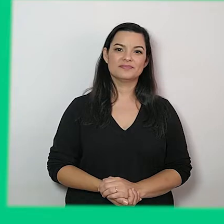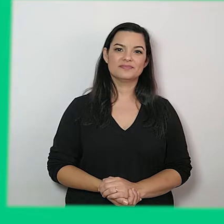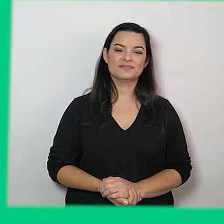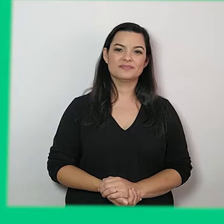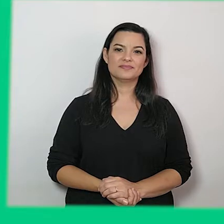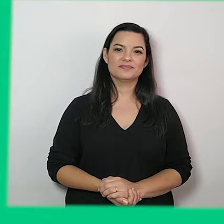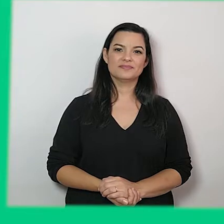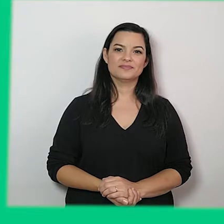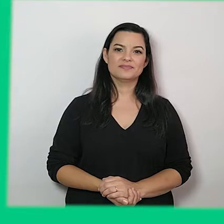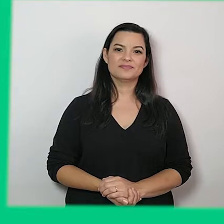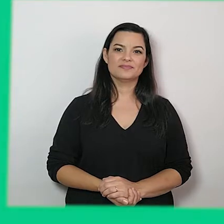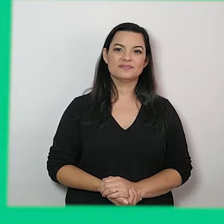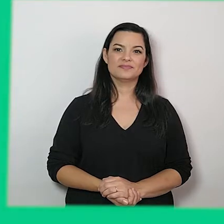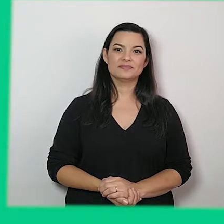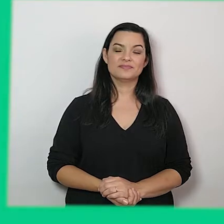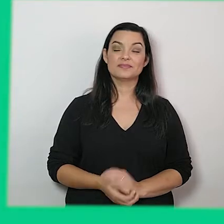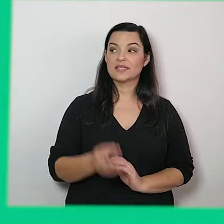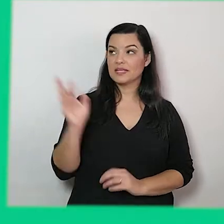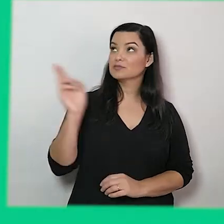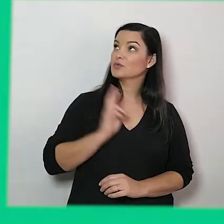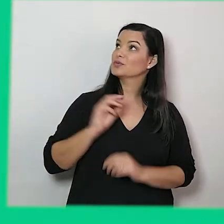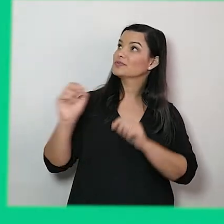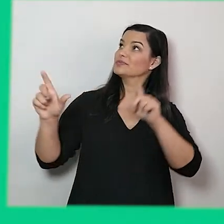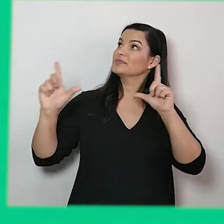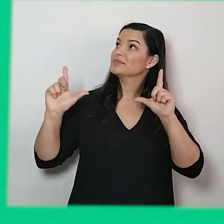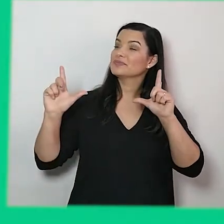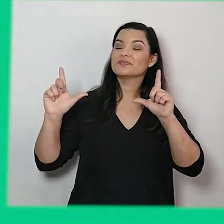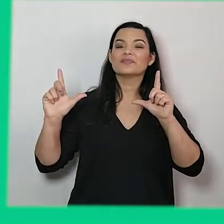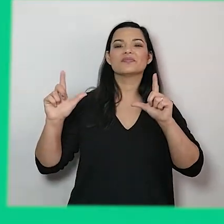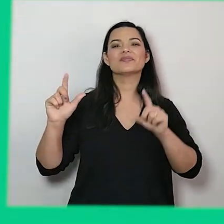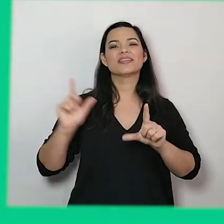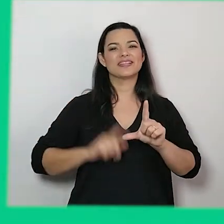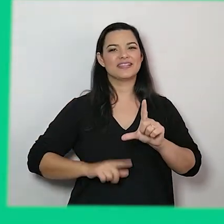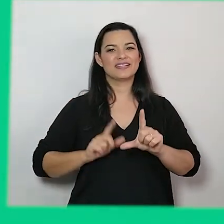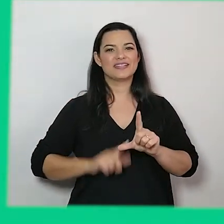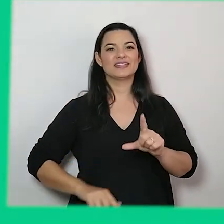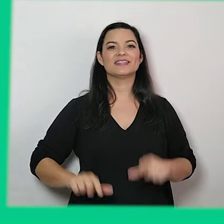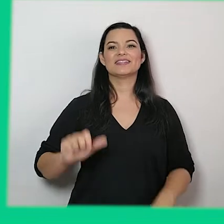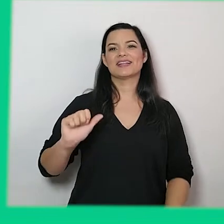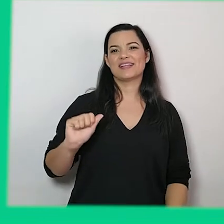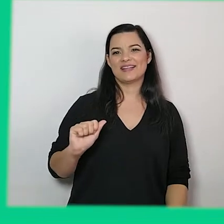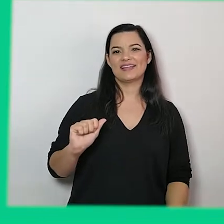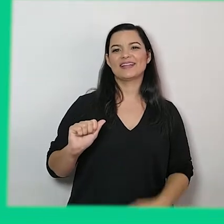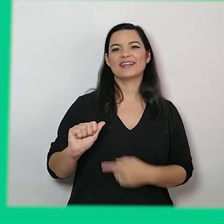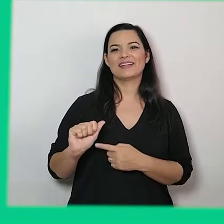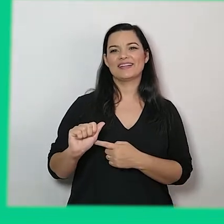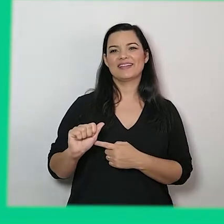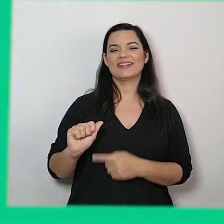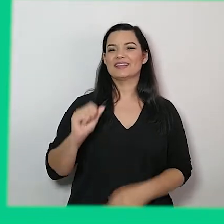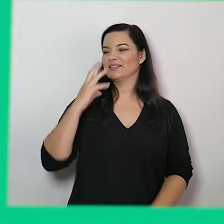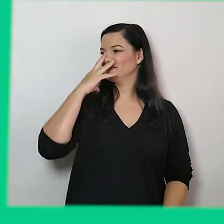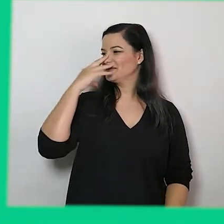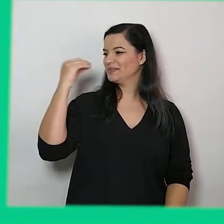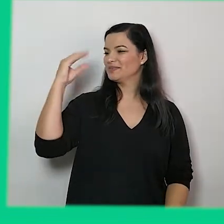Resposta na tela. A alternativa A, lobo mal! Muito bem!